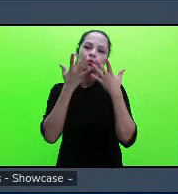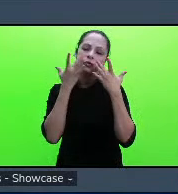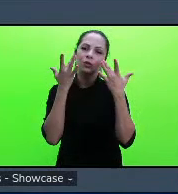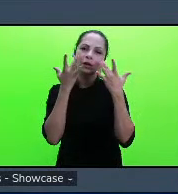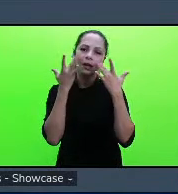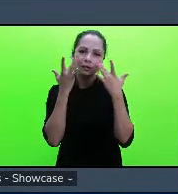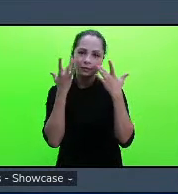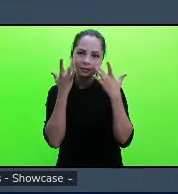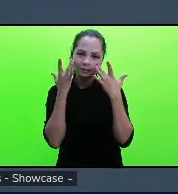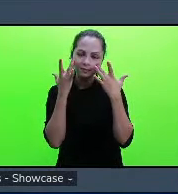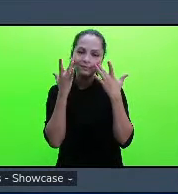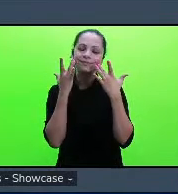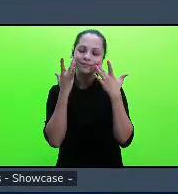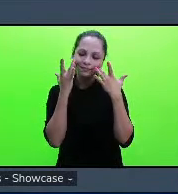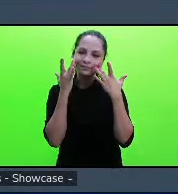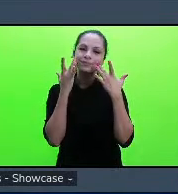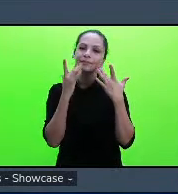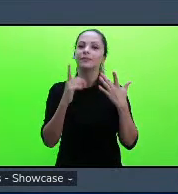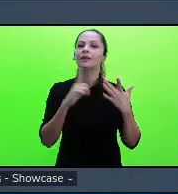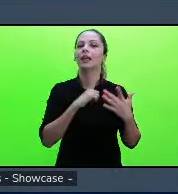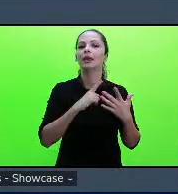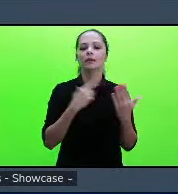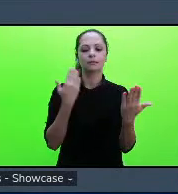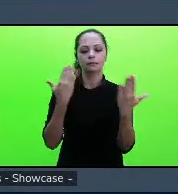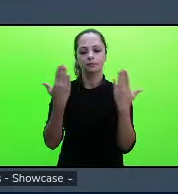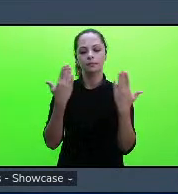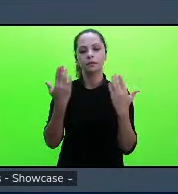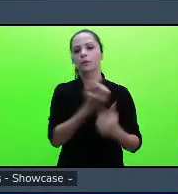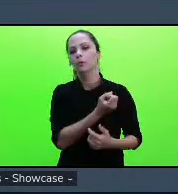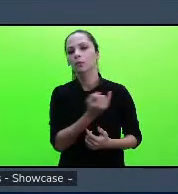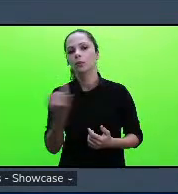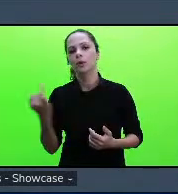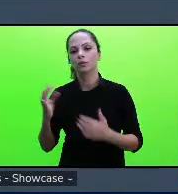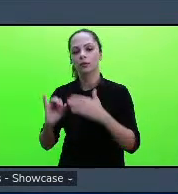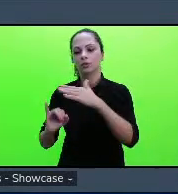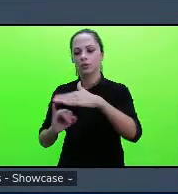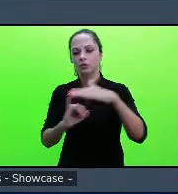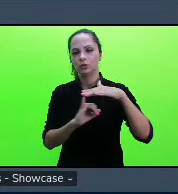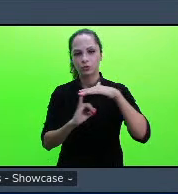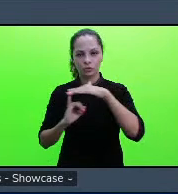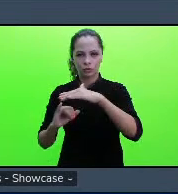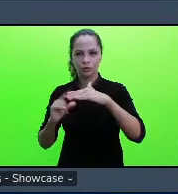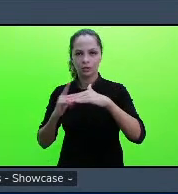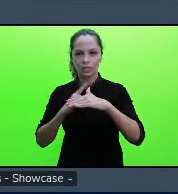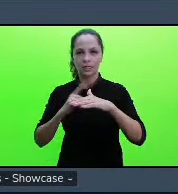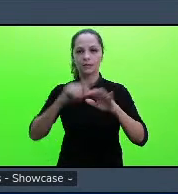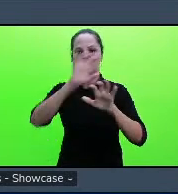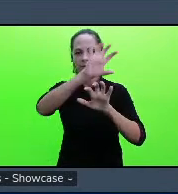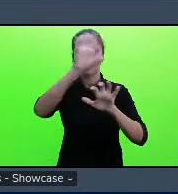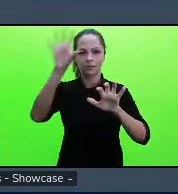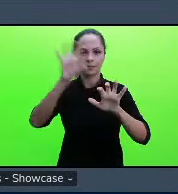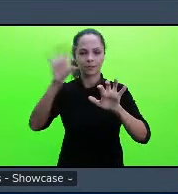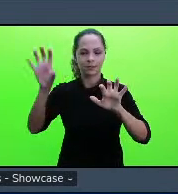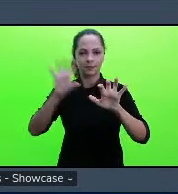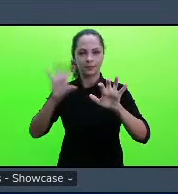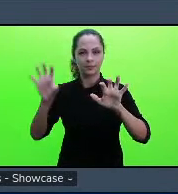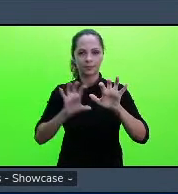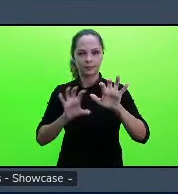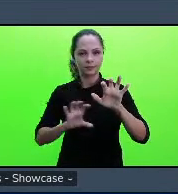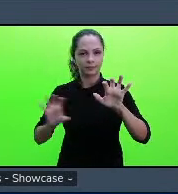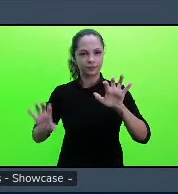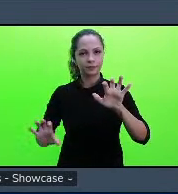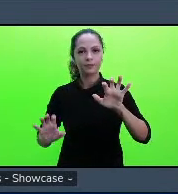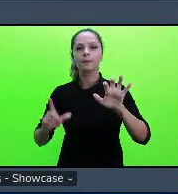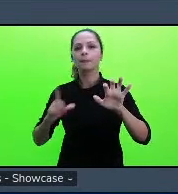pela quantidade de institutos que existem em cada região e que nós temos uma quantidade maior de institutos no